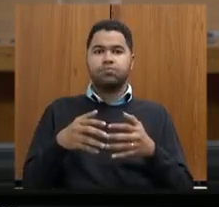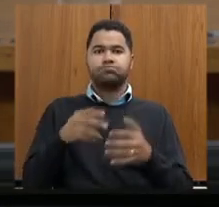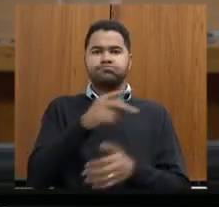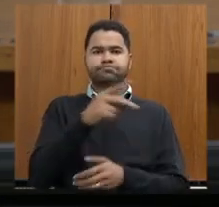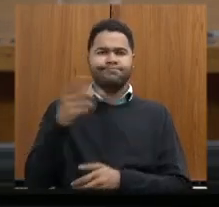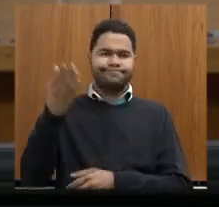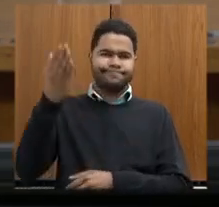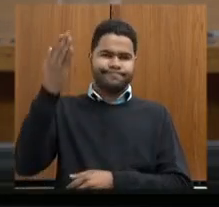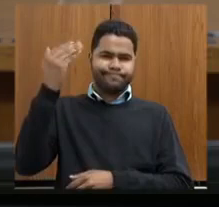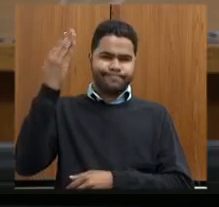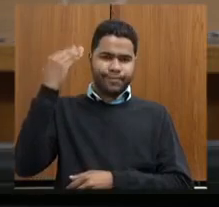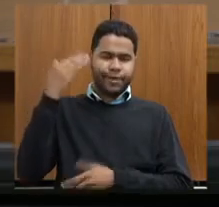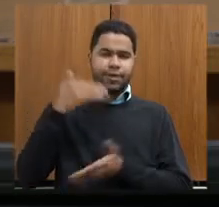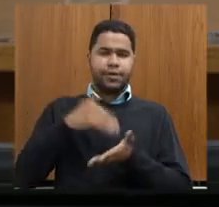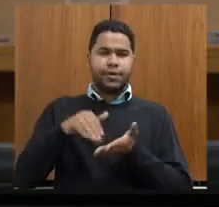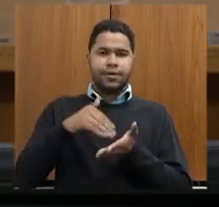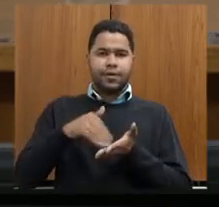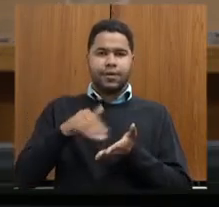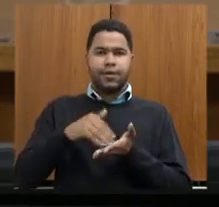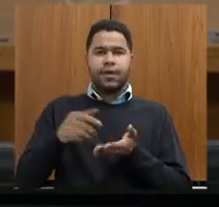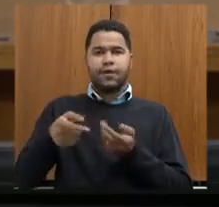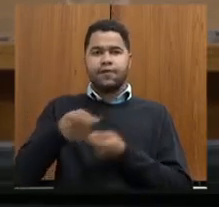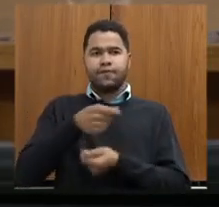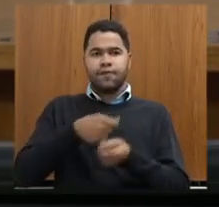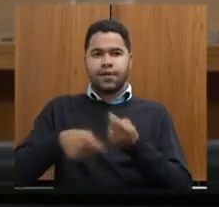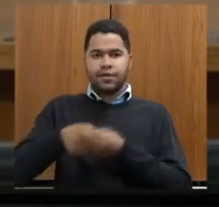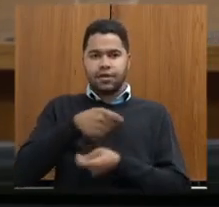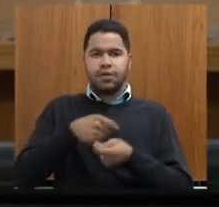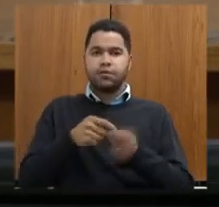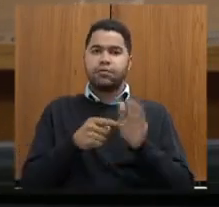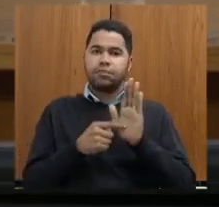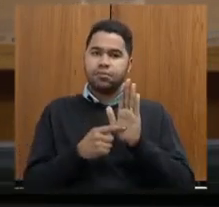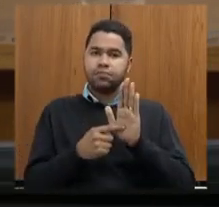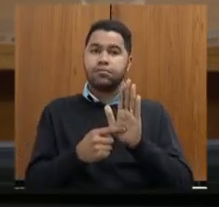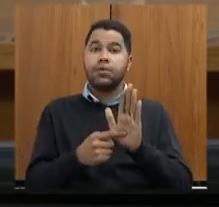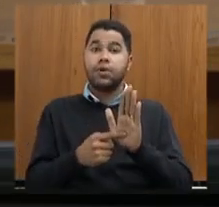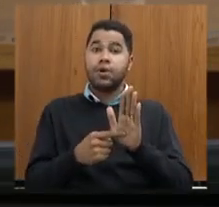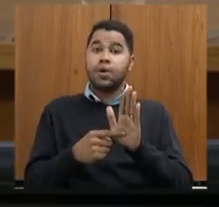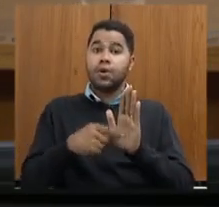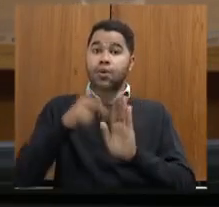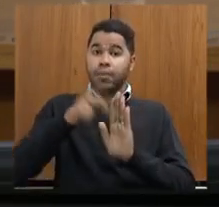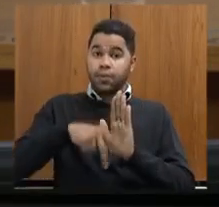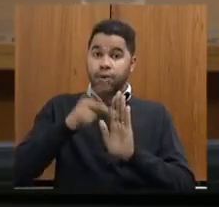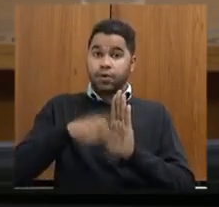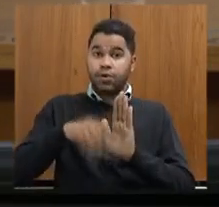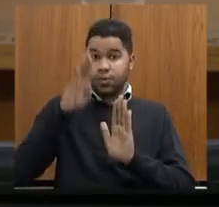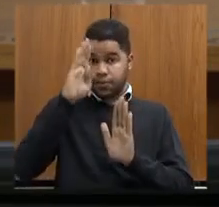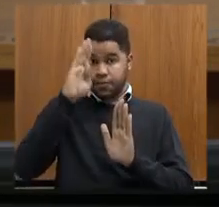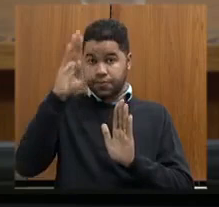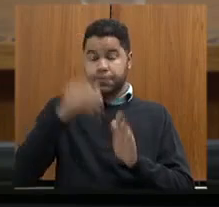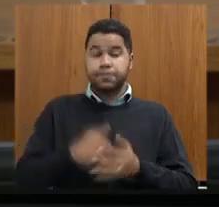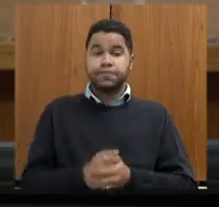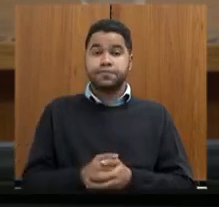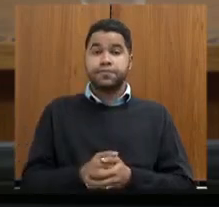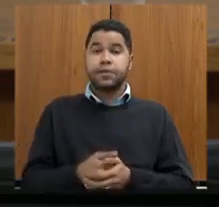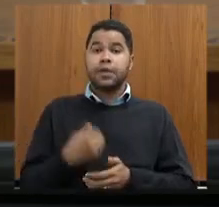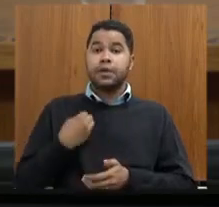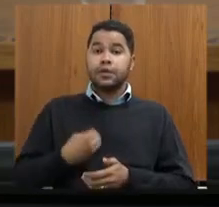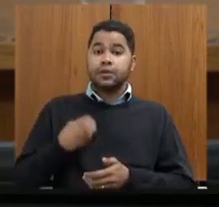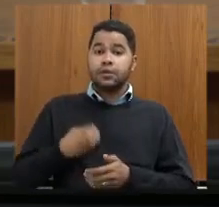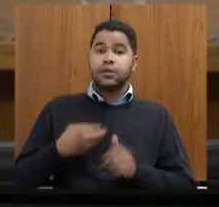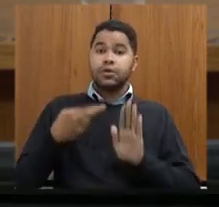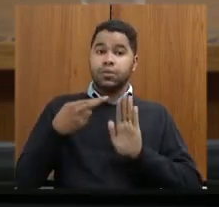época pelo secretário de fazenda para definição desse projeto como prioritário existe uma